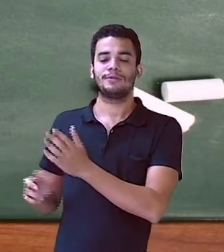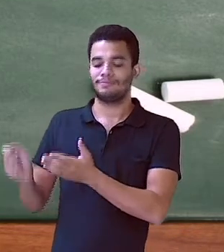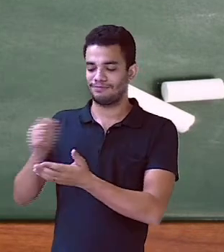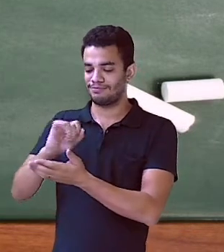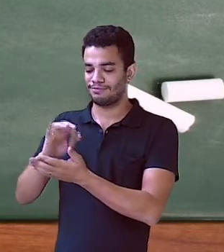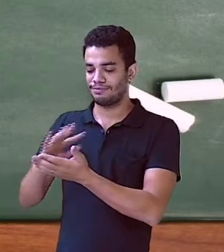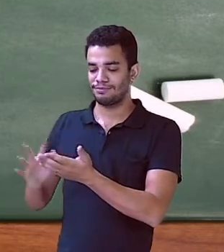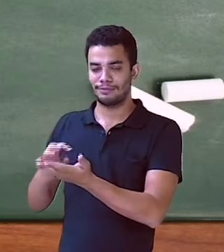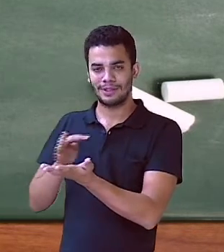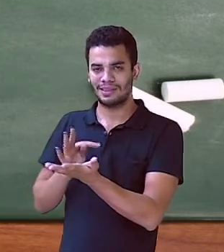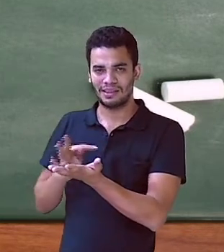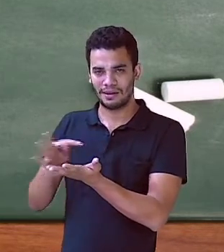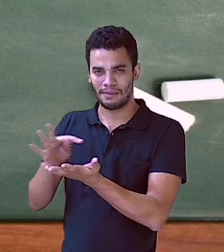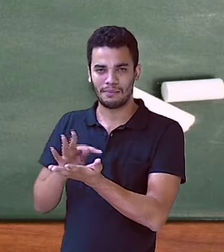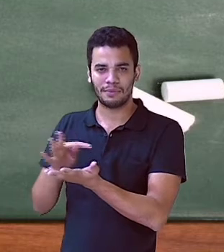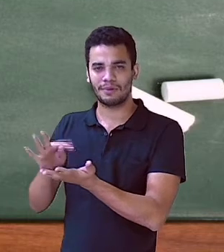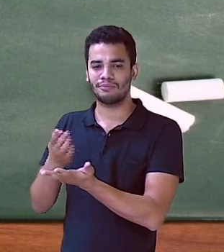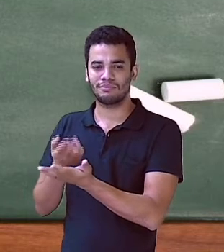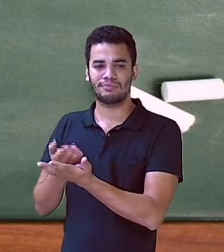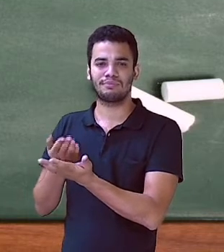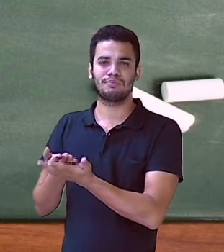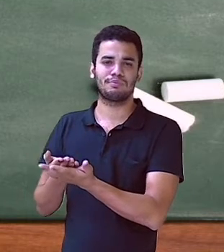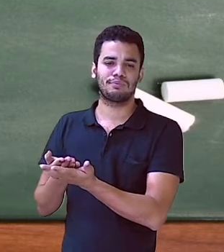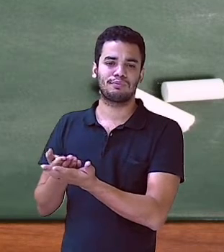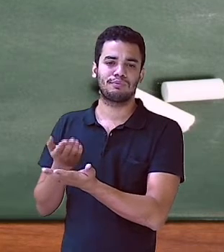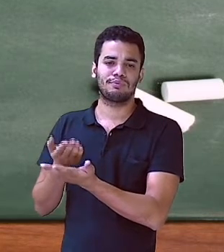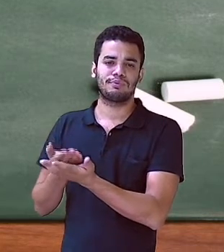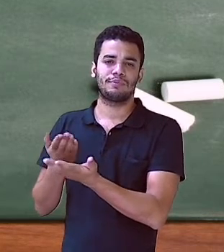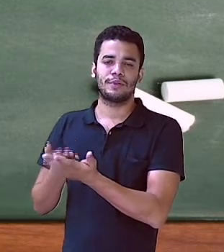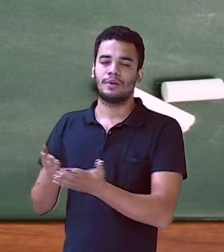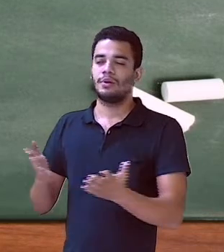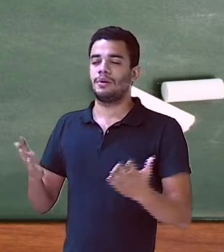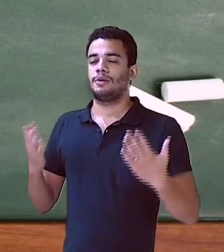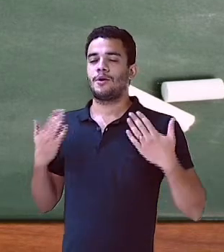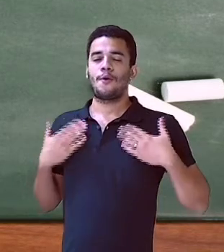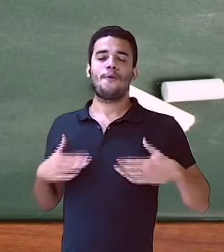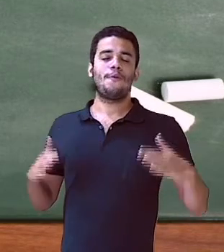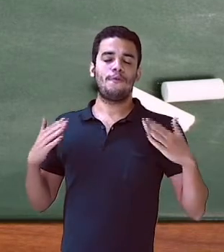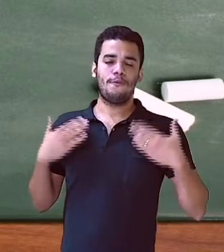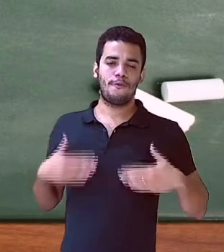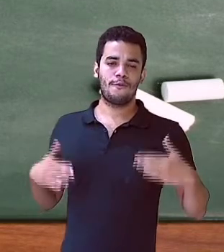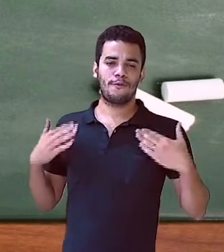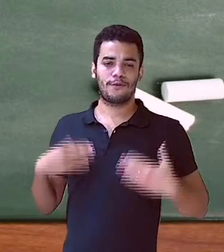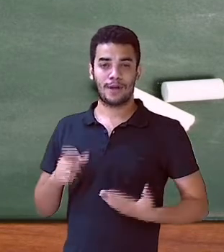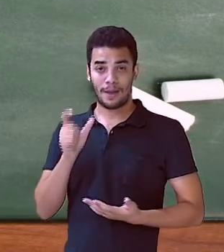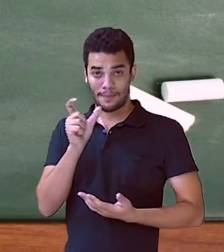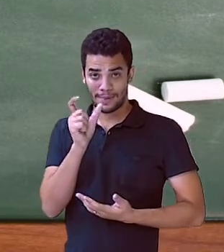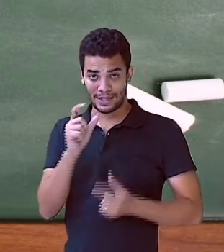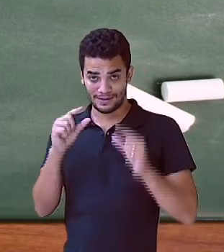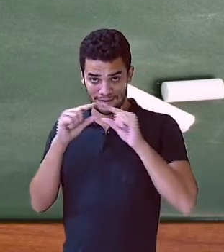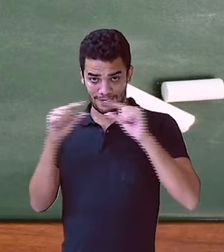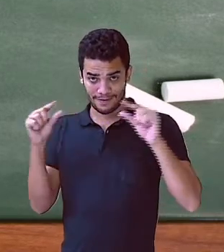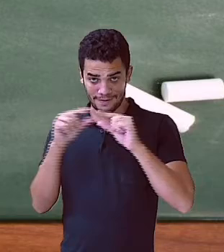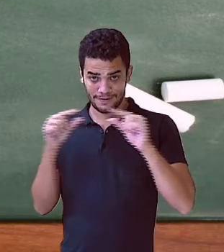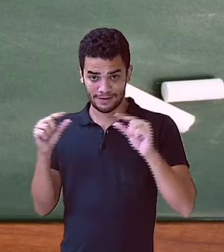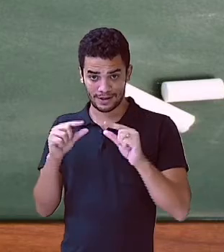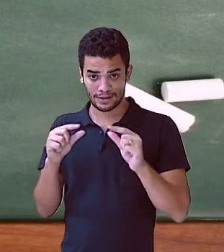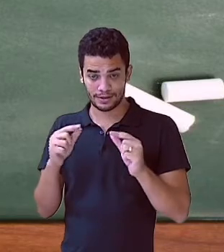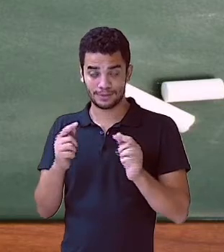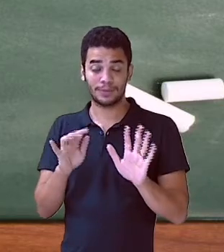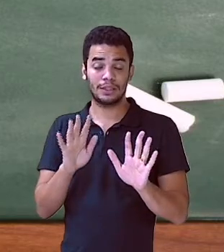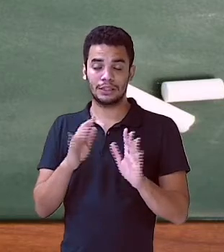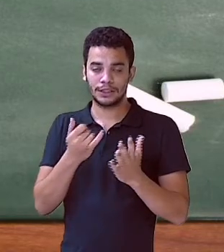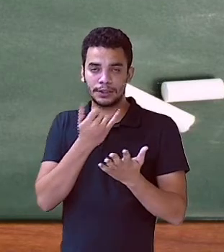verbo transitivo, que exige o complemento. Isso. E o trabalho, ah não, perdão,